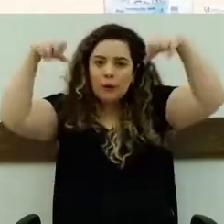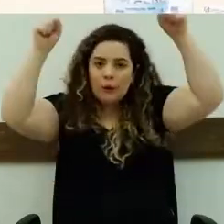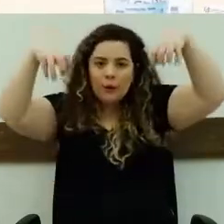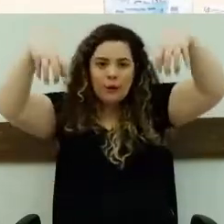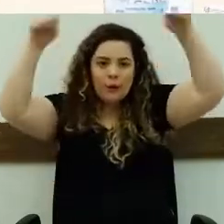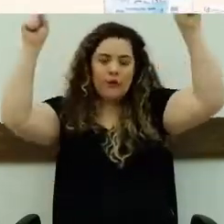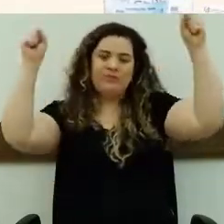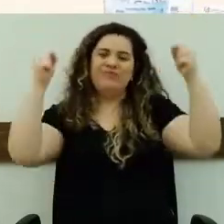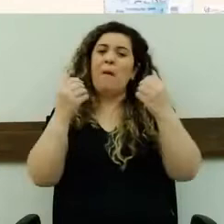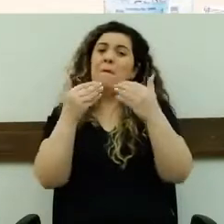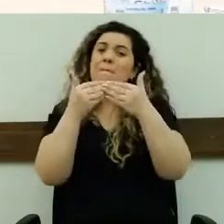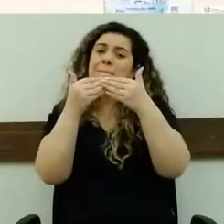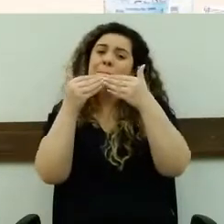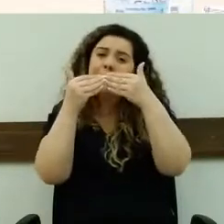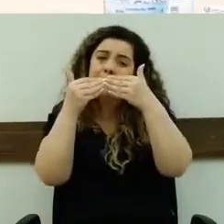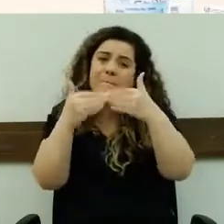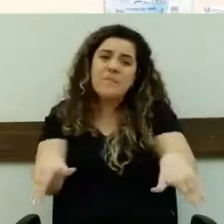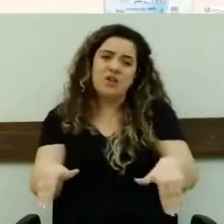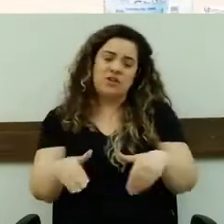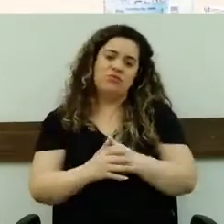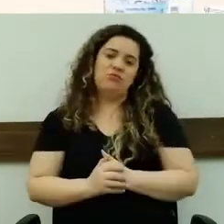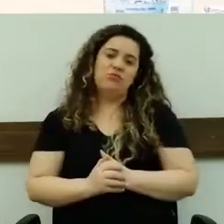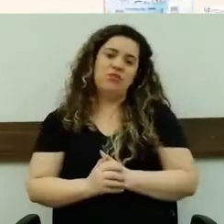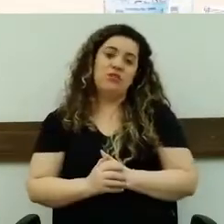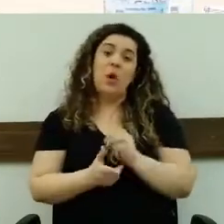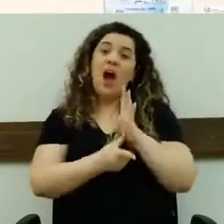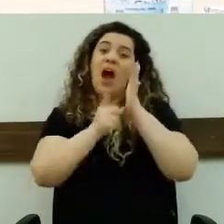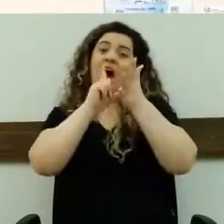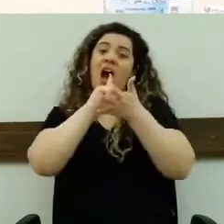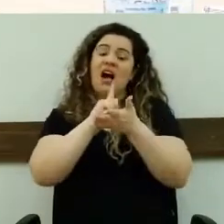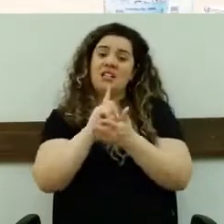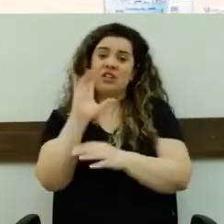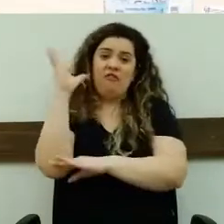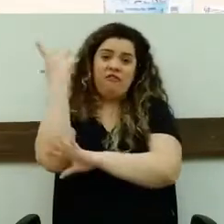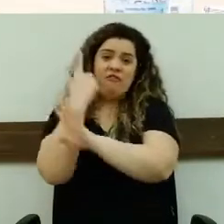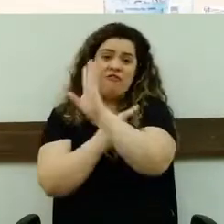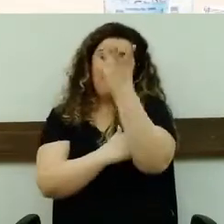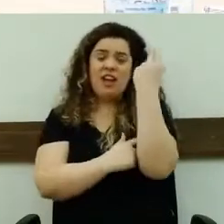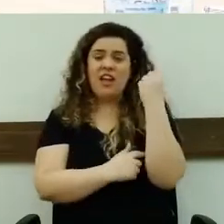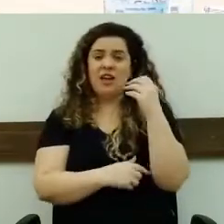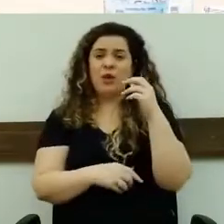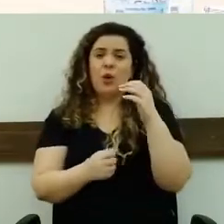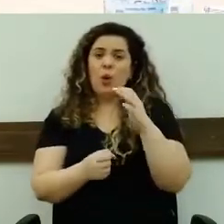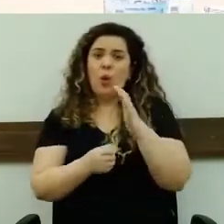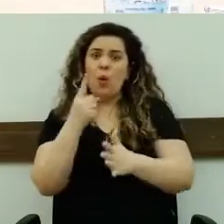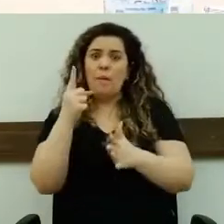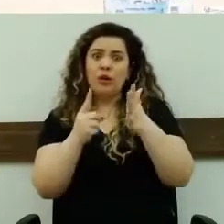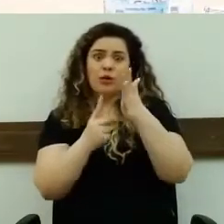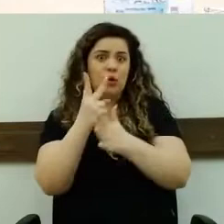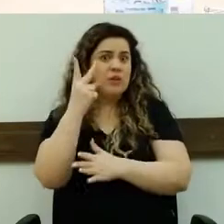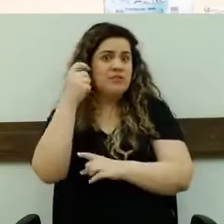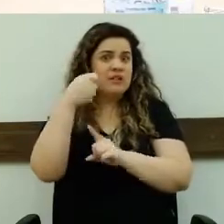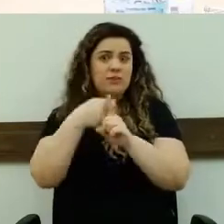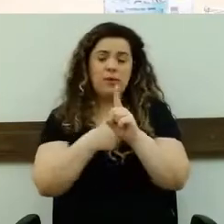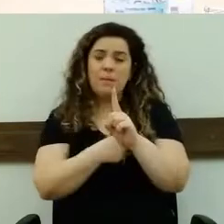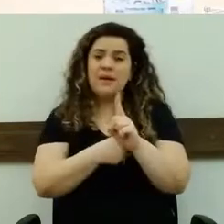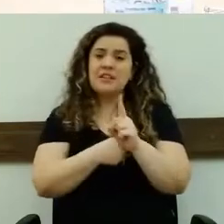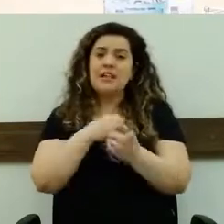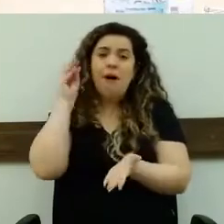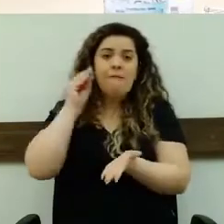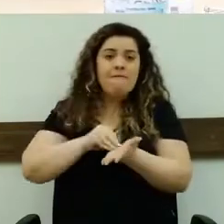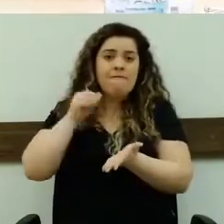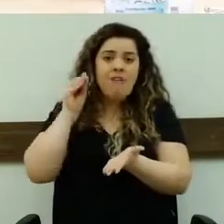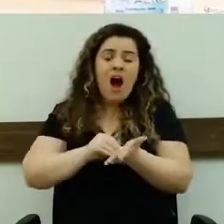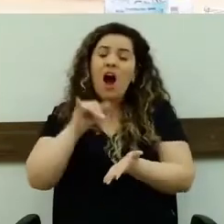vendaval que teve, a gente, todo mês, nós sofremos duas vezes por mês a falta de energia ali no nosso bairro. Então, eu